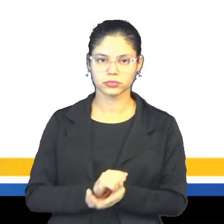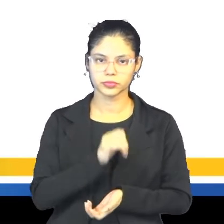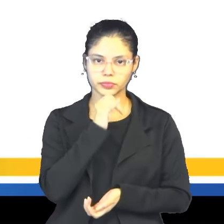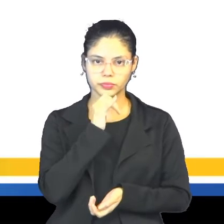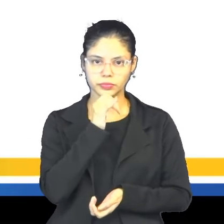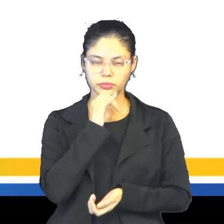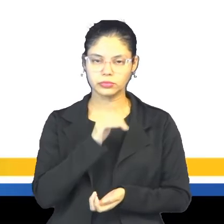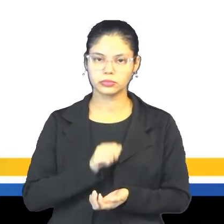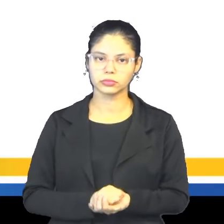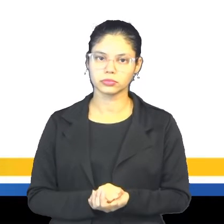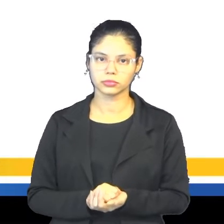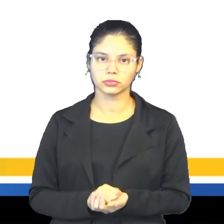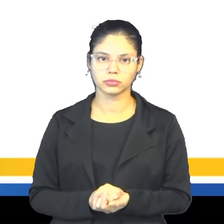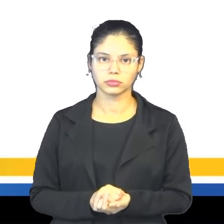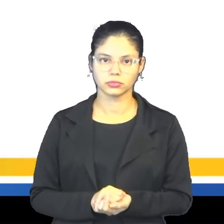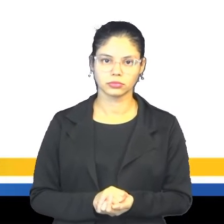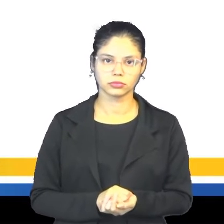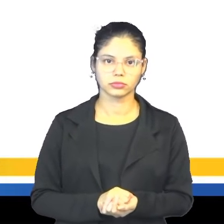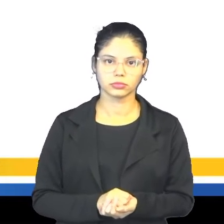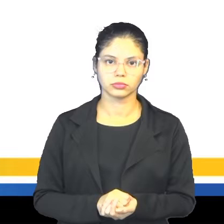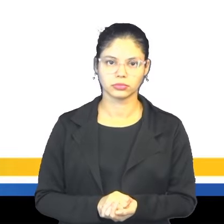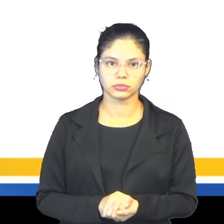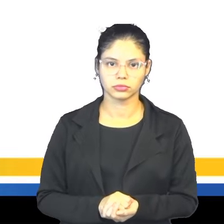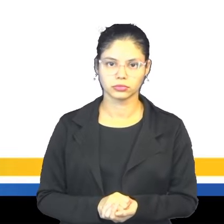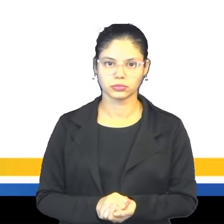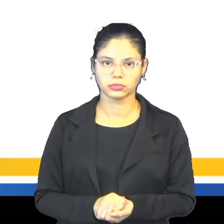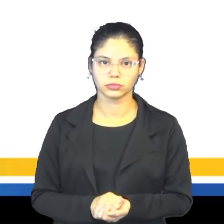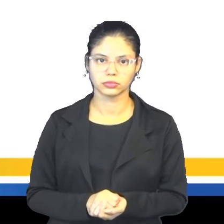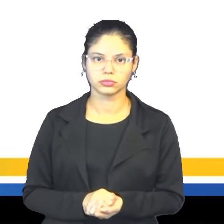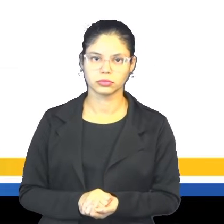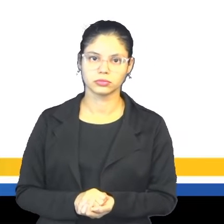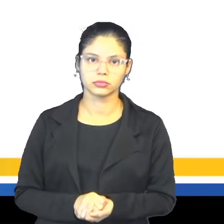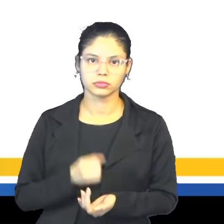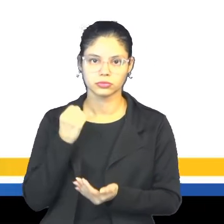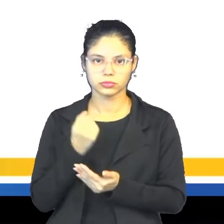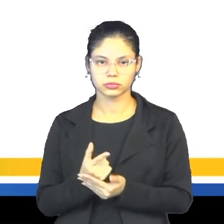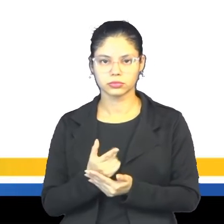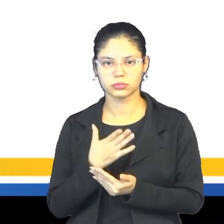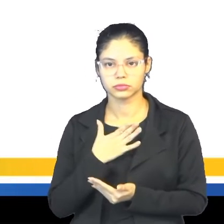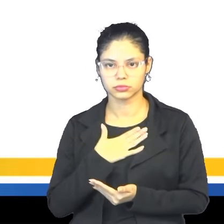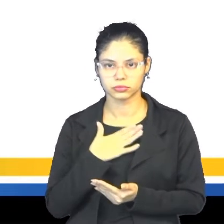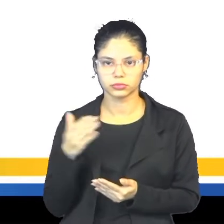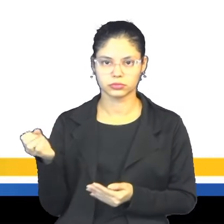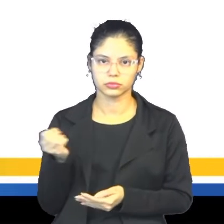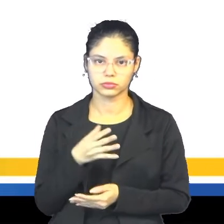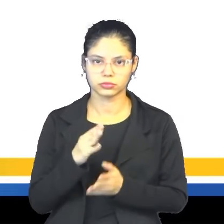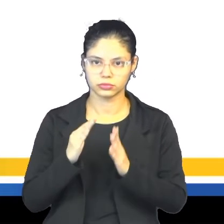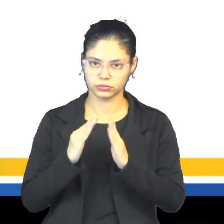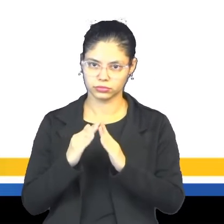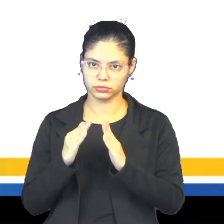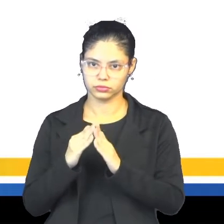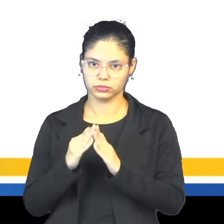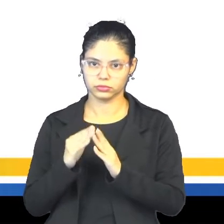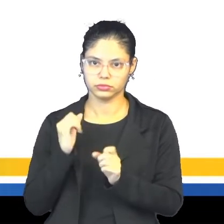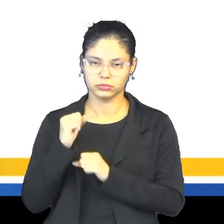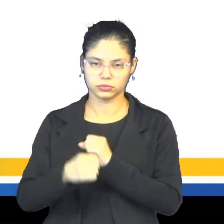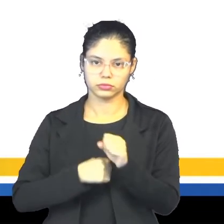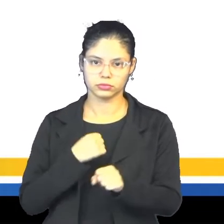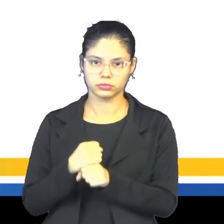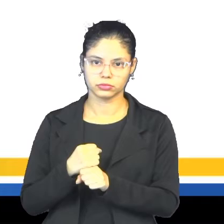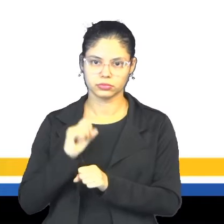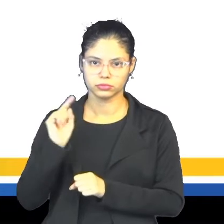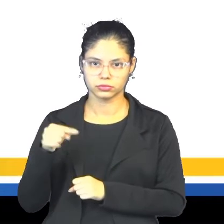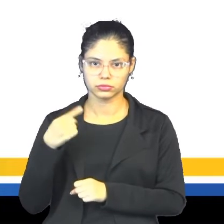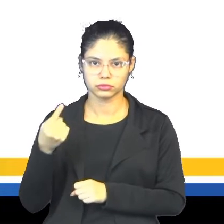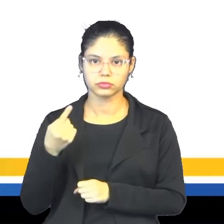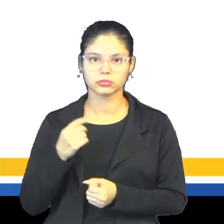exemplo, nós temos, I bought a new house last year. Eu comprei uma casa nova ano passado, né,